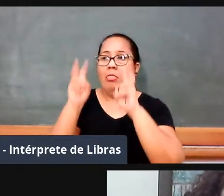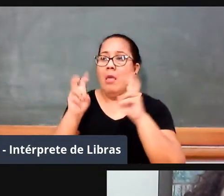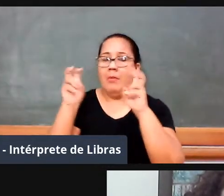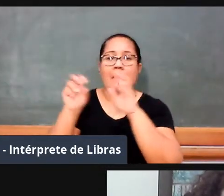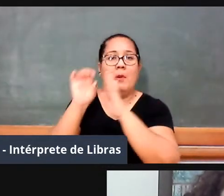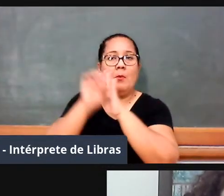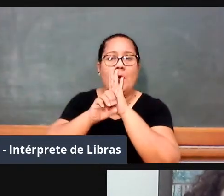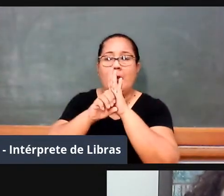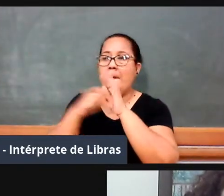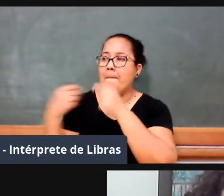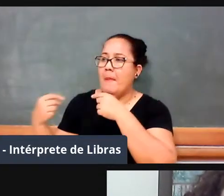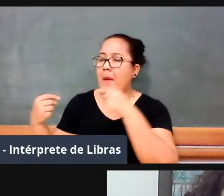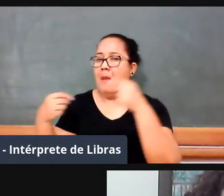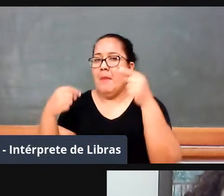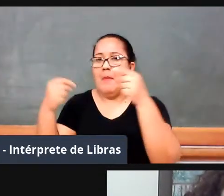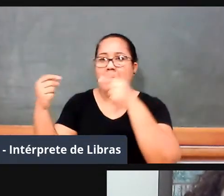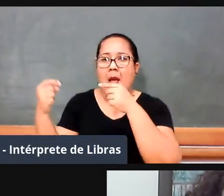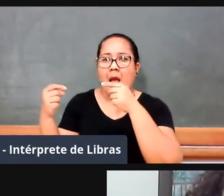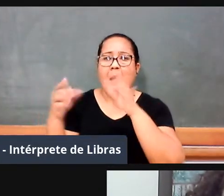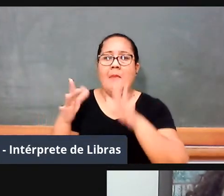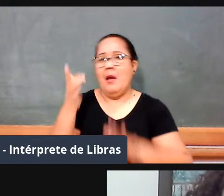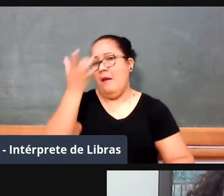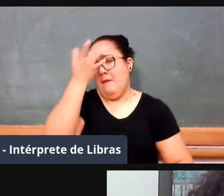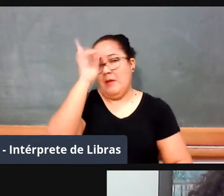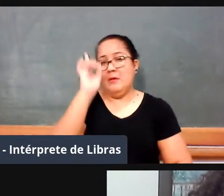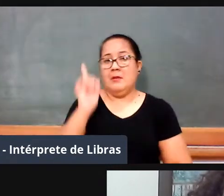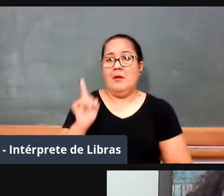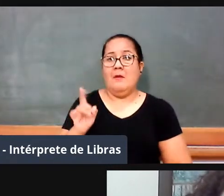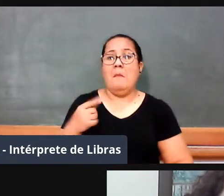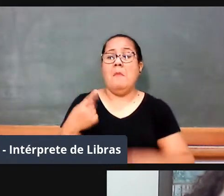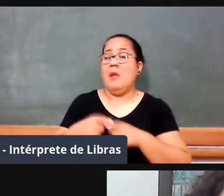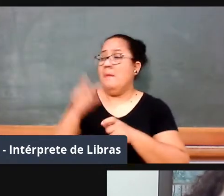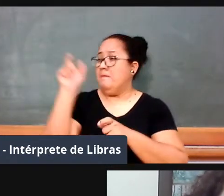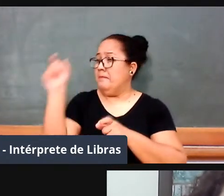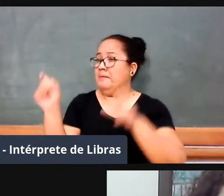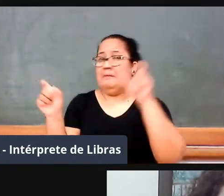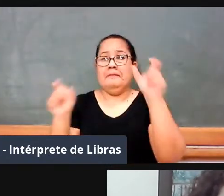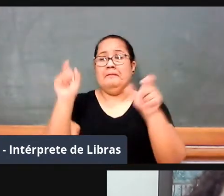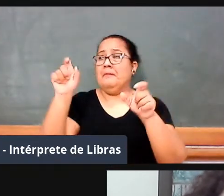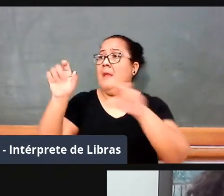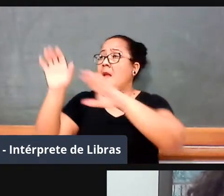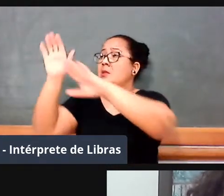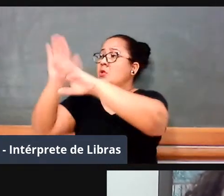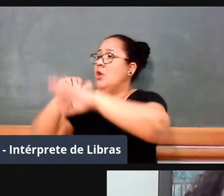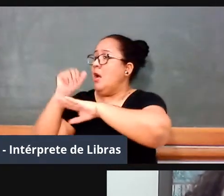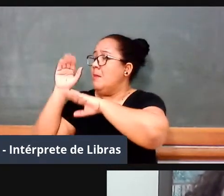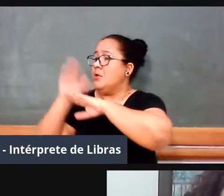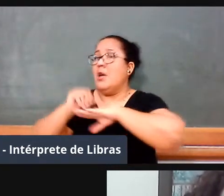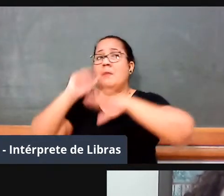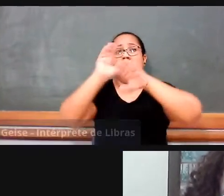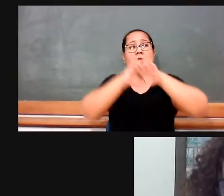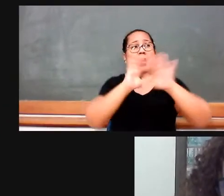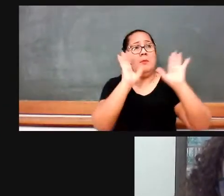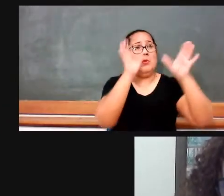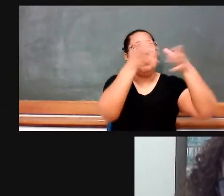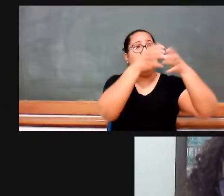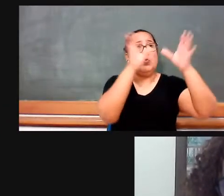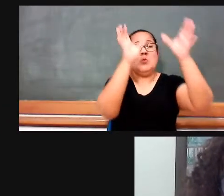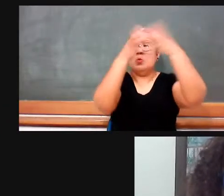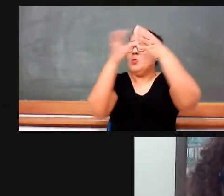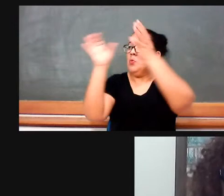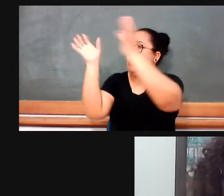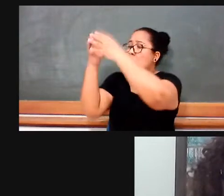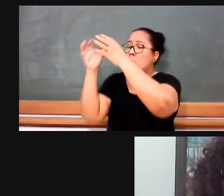mas é uma tarefa sempre muito difícil, né, convocar sindicatos, associações de professores,